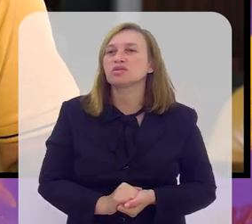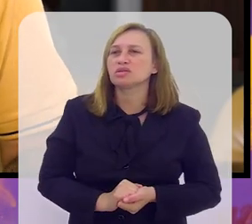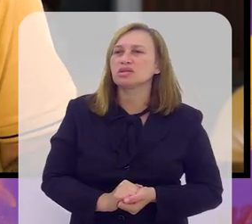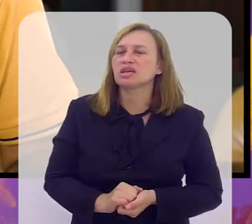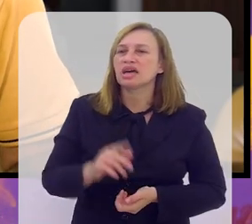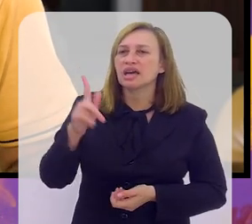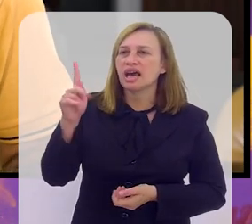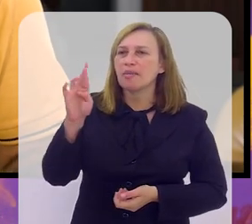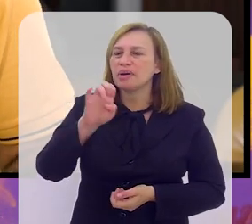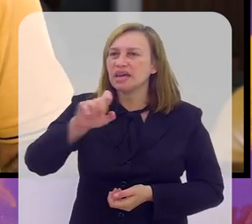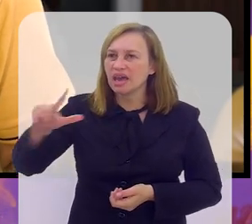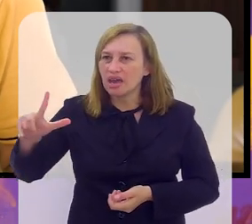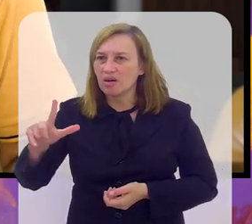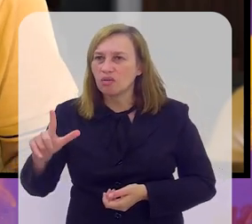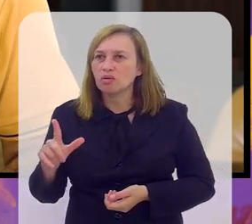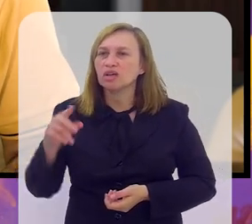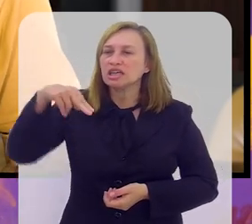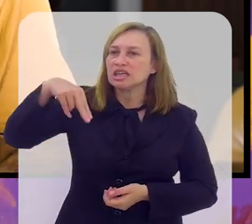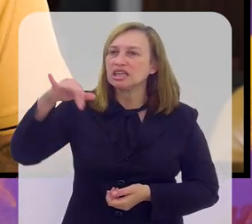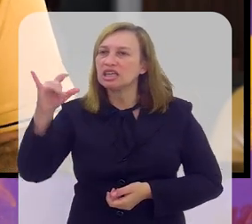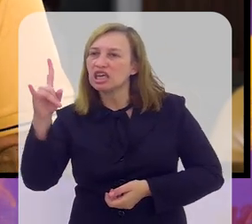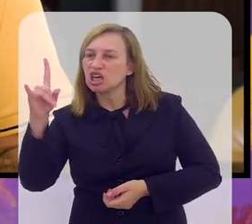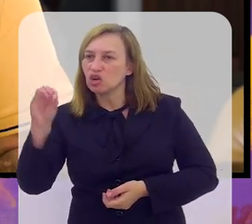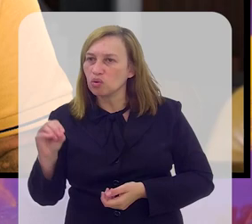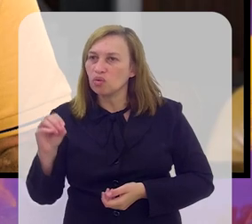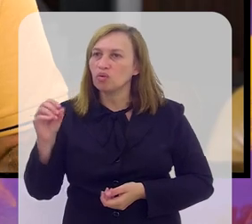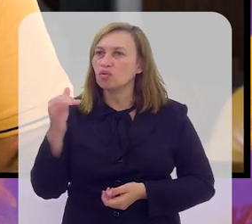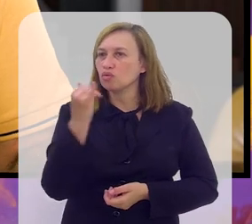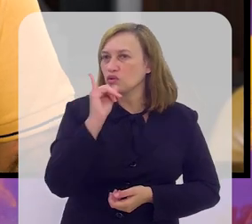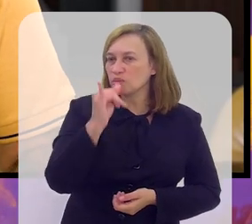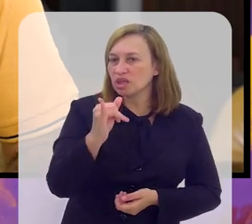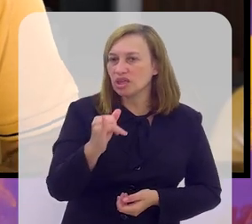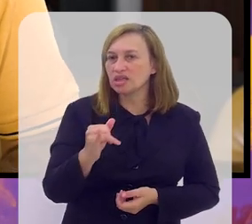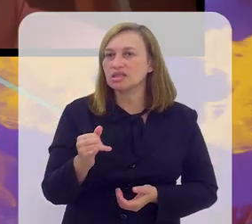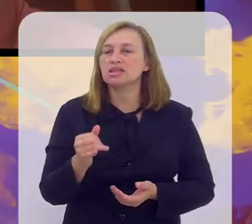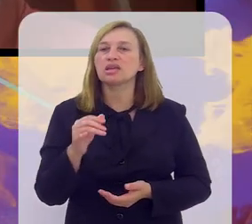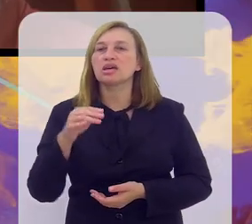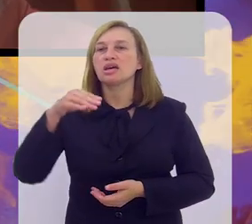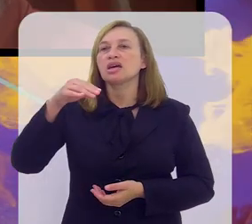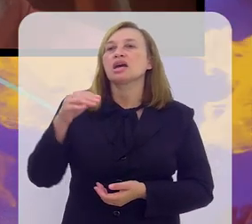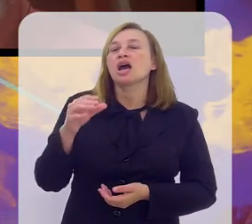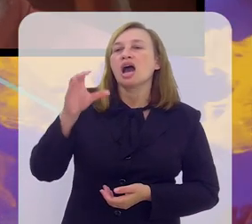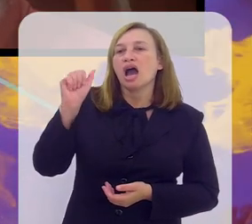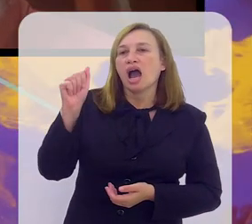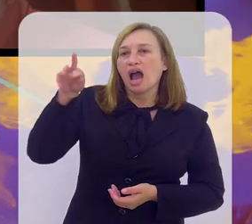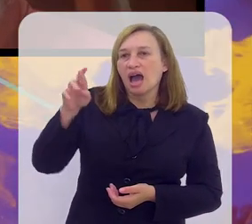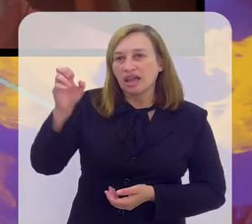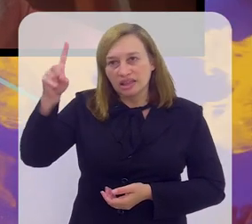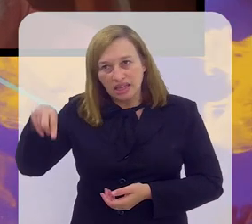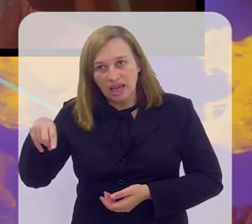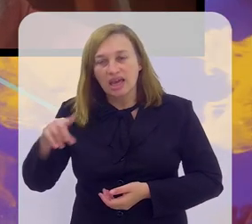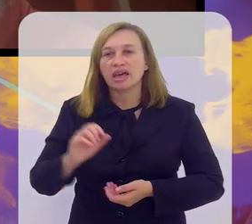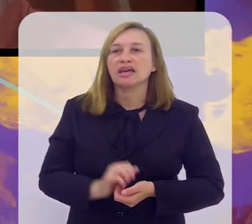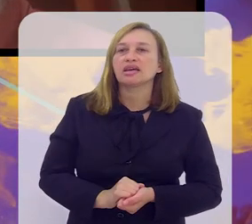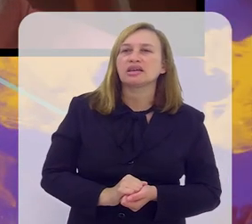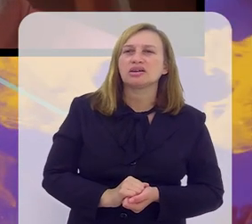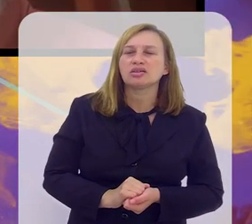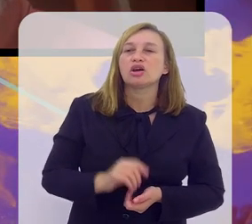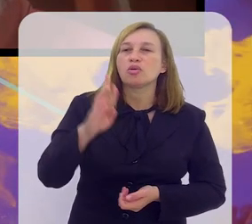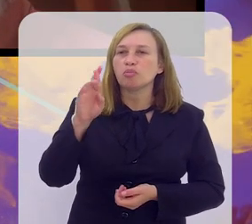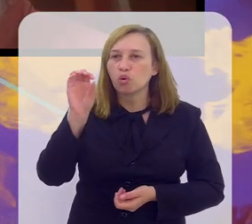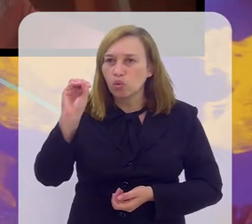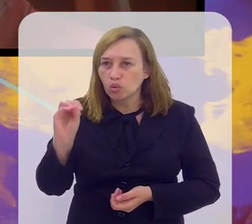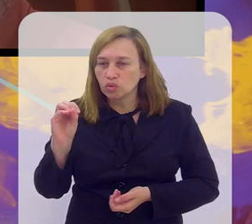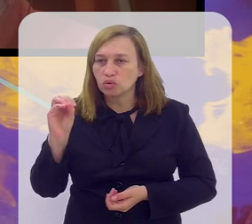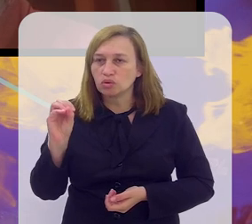Paris Saint-Germain, Gabriel Magalhães do Arsenal e o Nino do Fluminense. No meio campo, André do Fluminense, Casimiro do Manchester